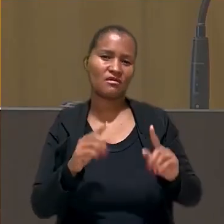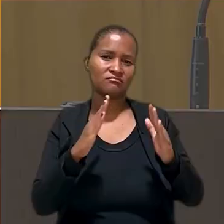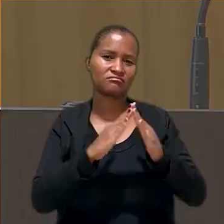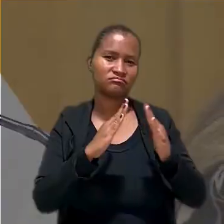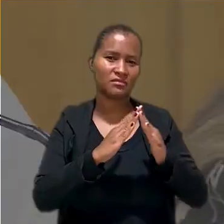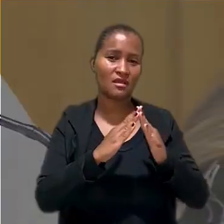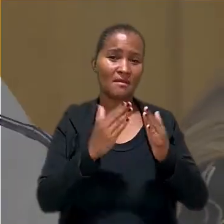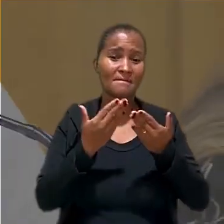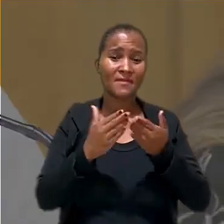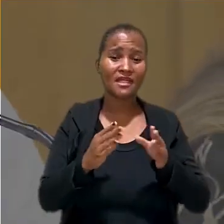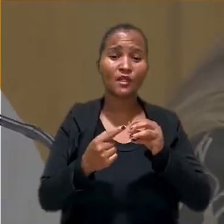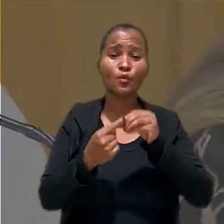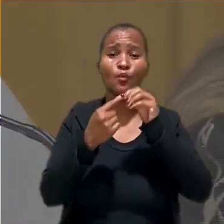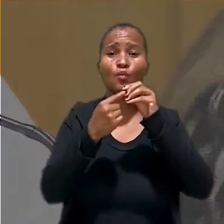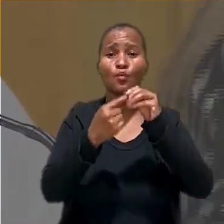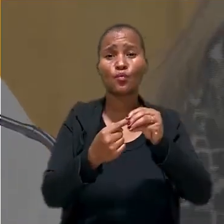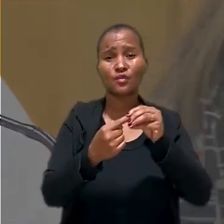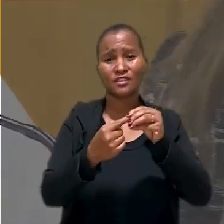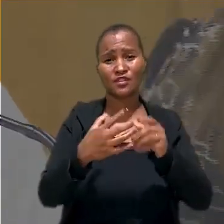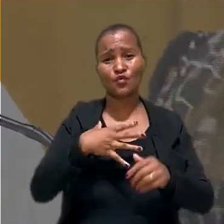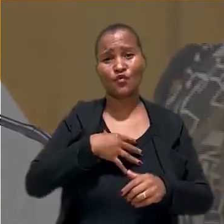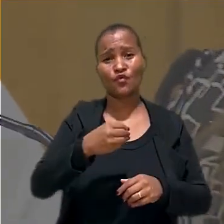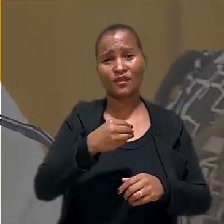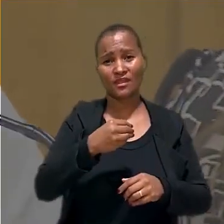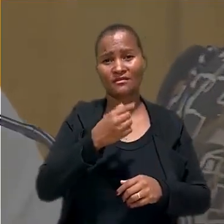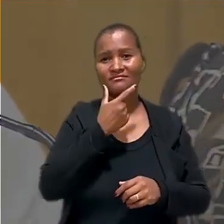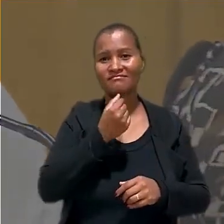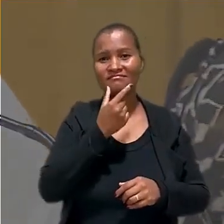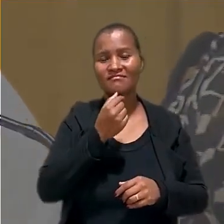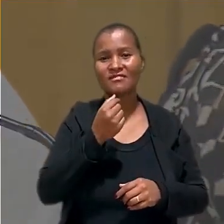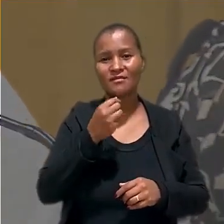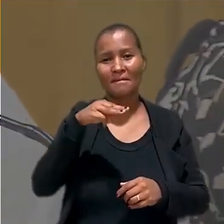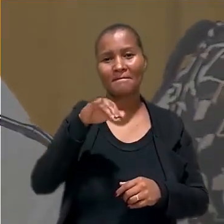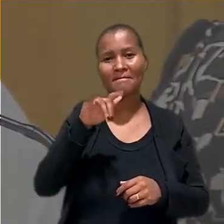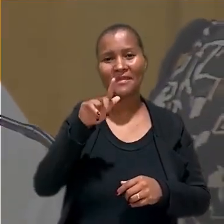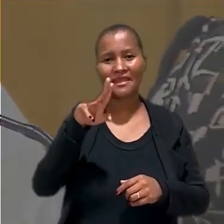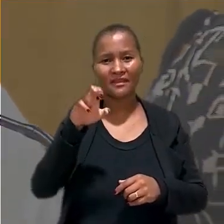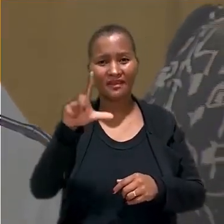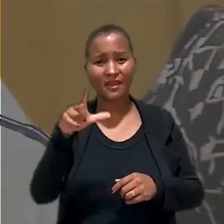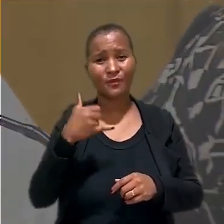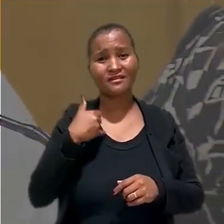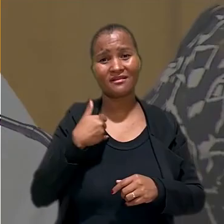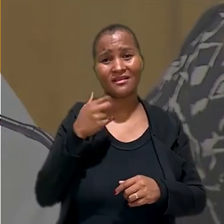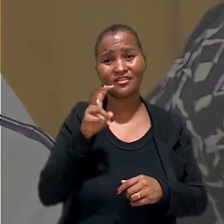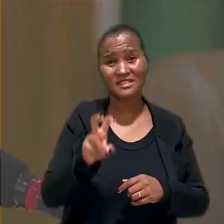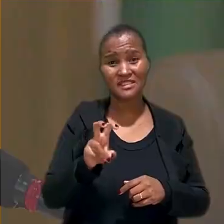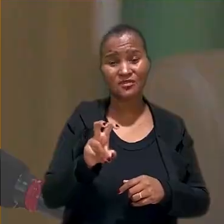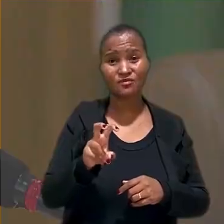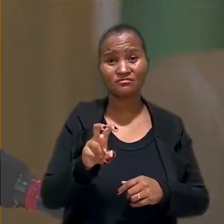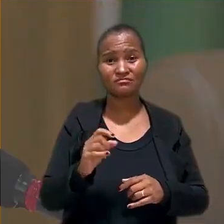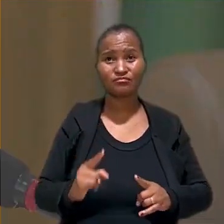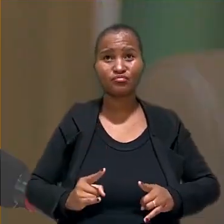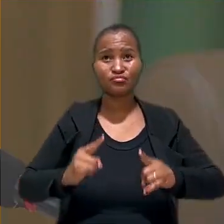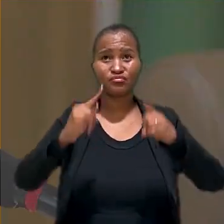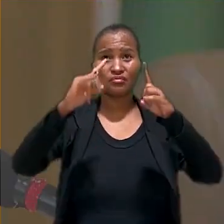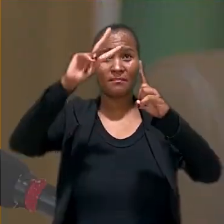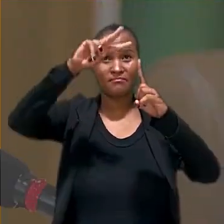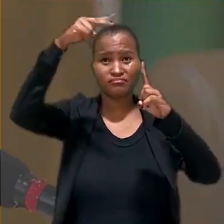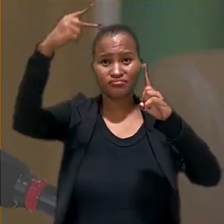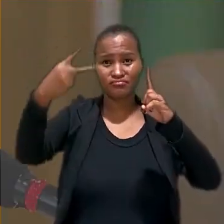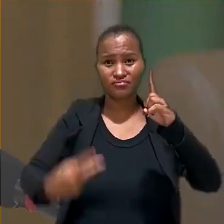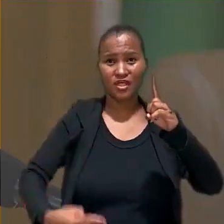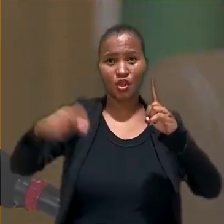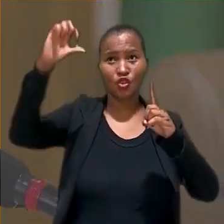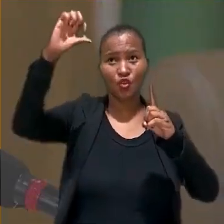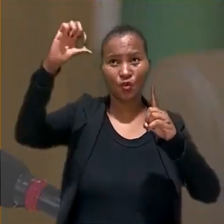doméstica, perdeu o único filho, o menino Miguel, de apenas 5 anos. A criança caiu do